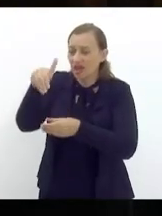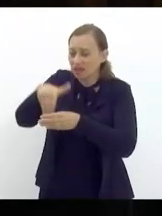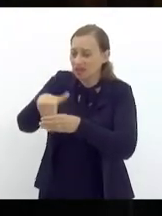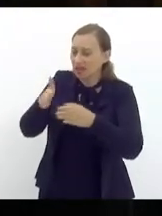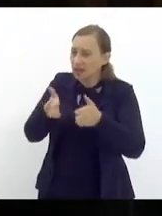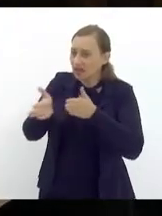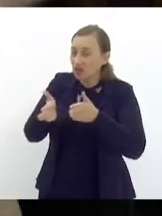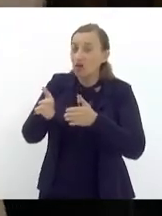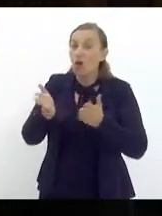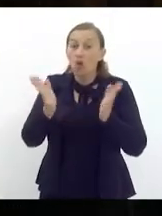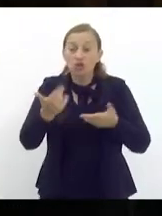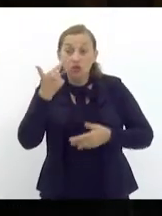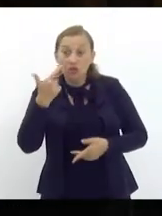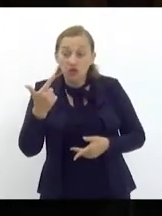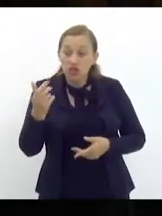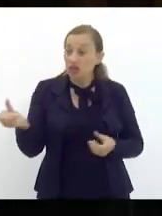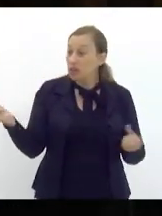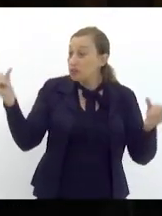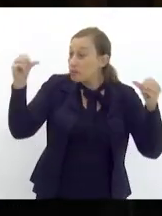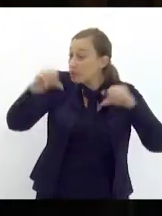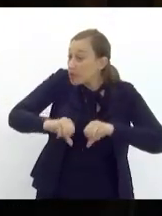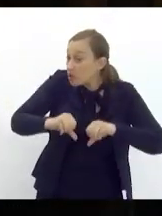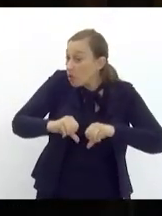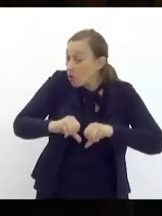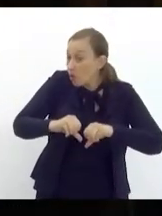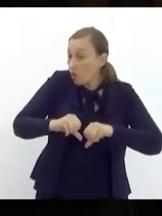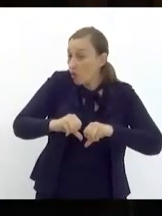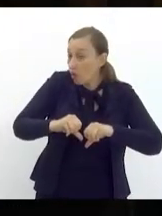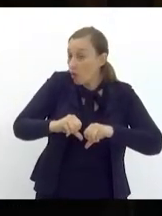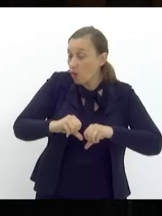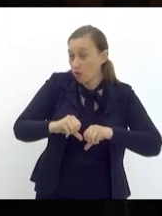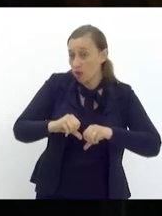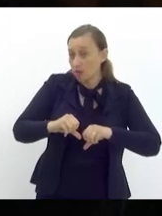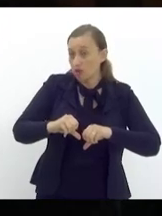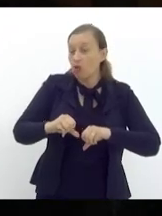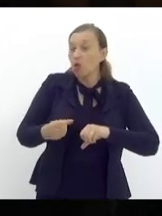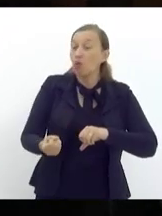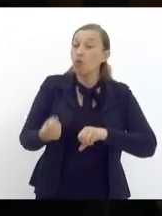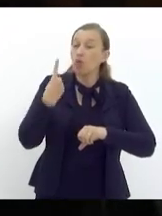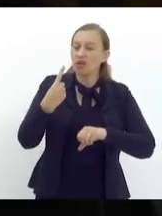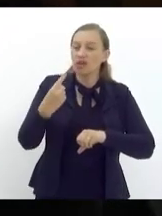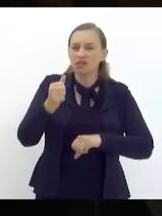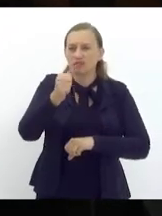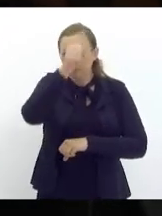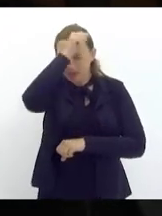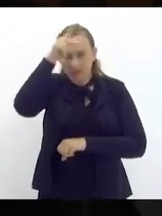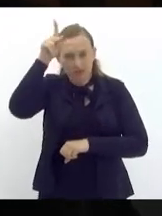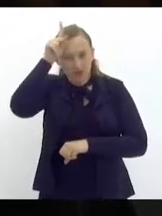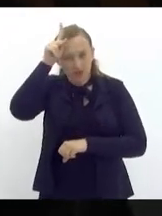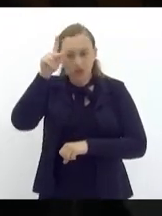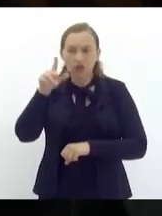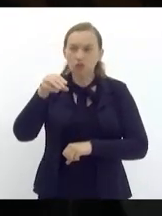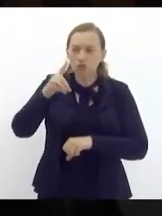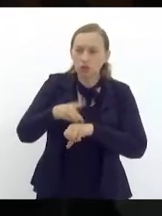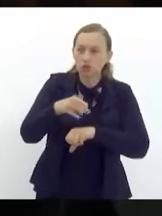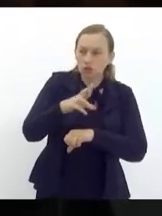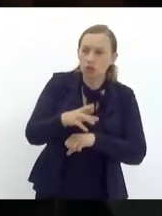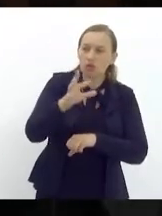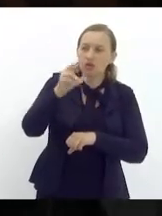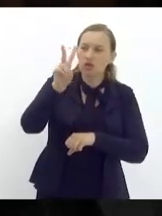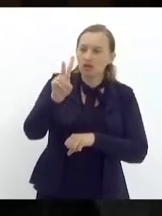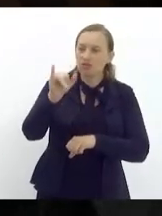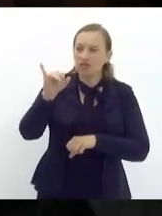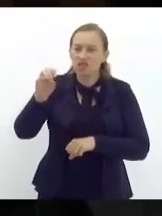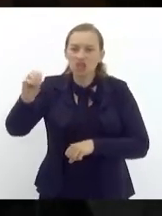igual ou pior do que o ex-prefeito que já tinha fundado Itaperuna que era o doutor Vinícius tudo farinha do mesmo